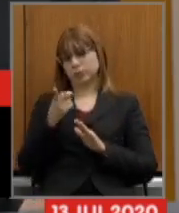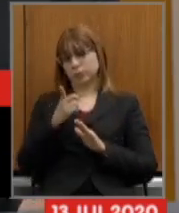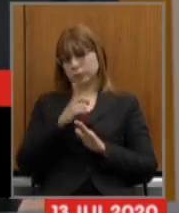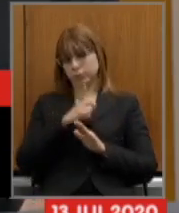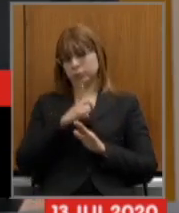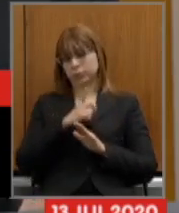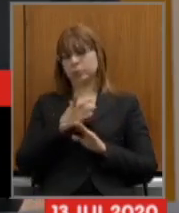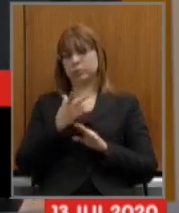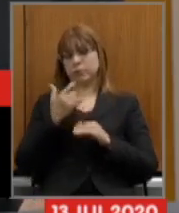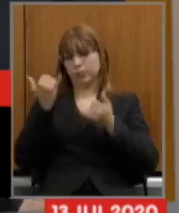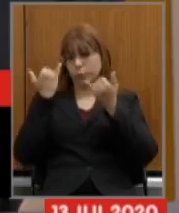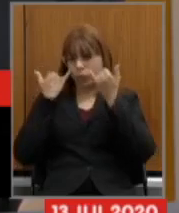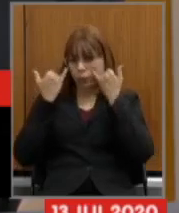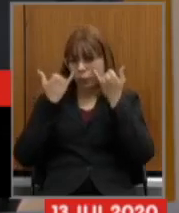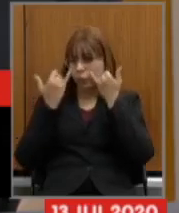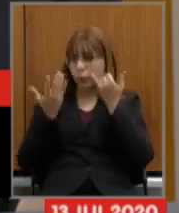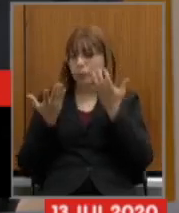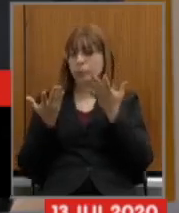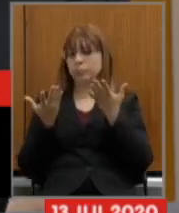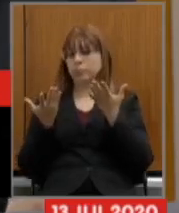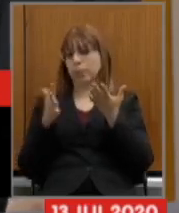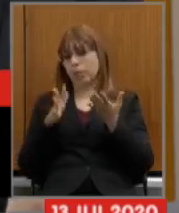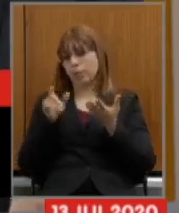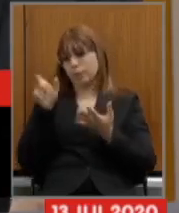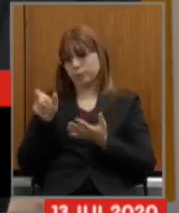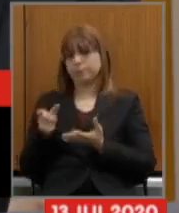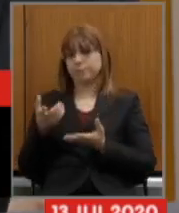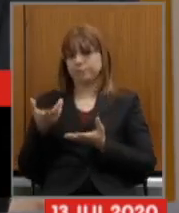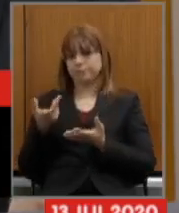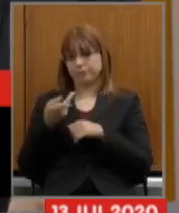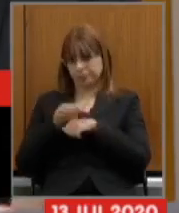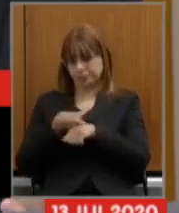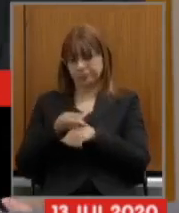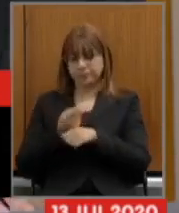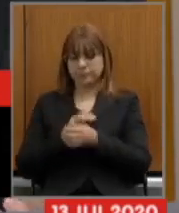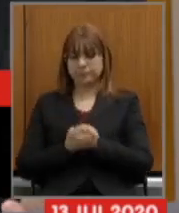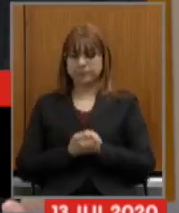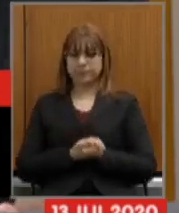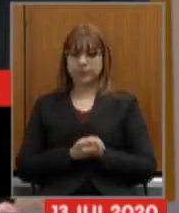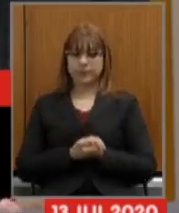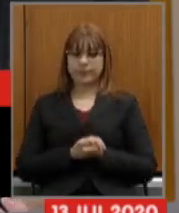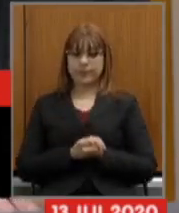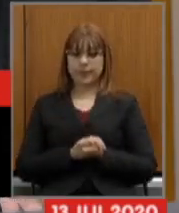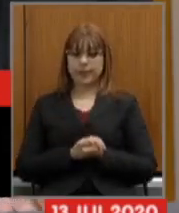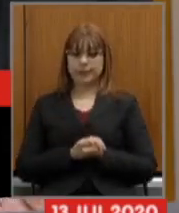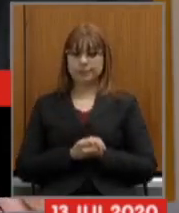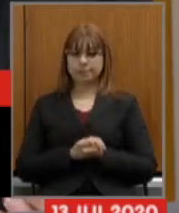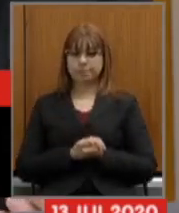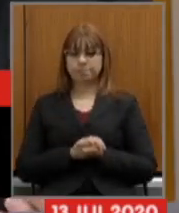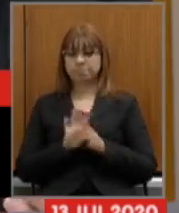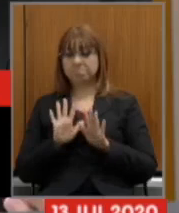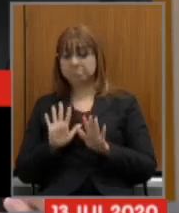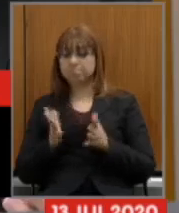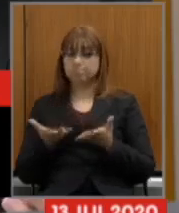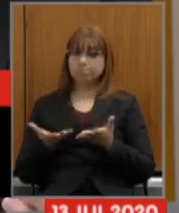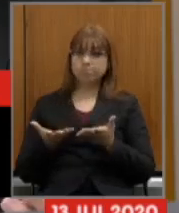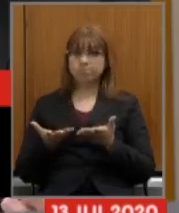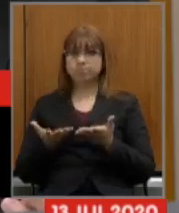que talvez o senhor esteja procurando mas caso elas